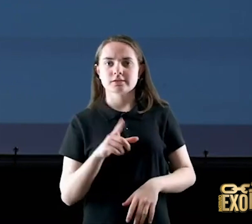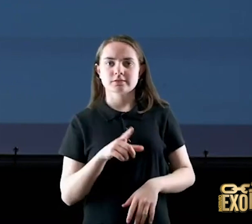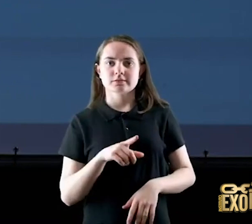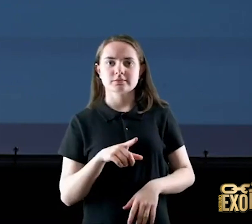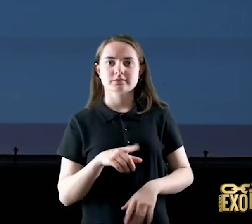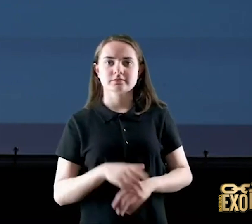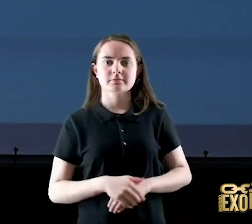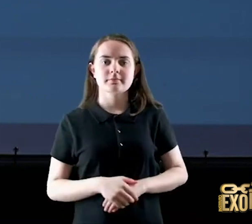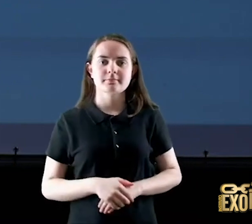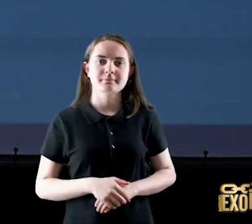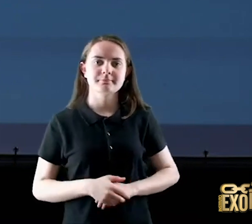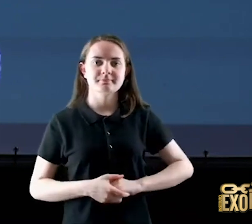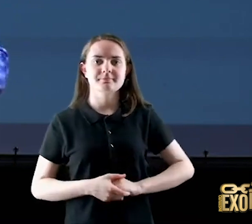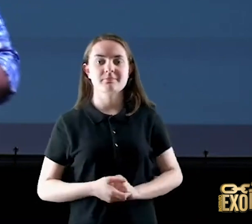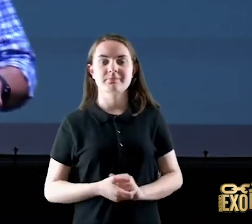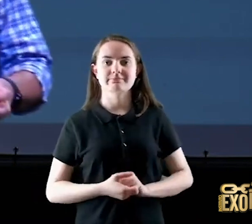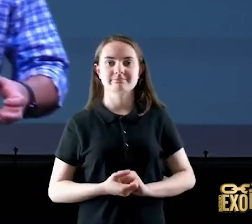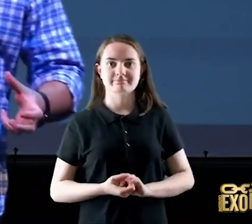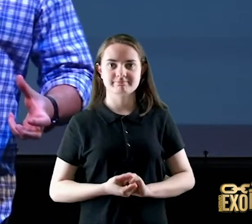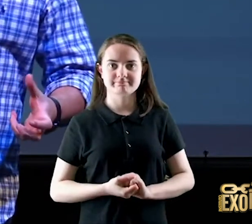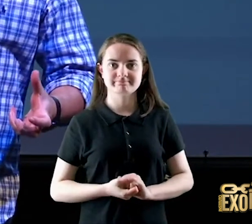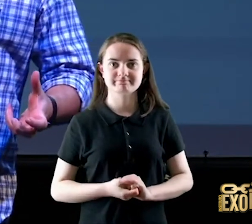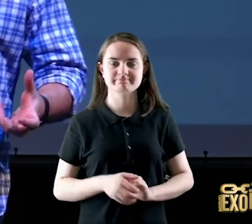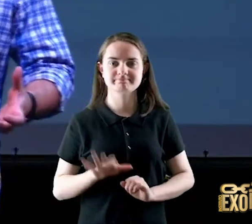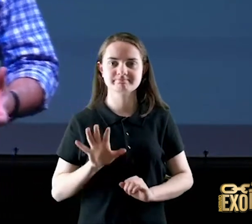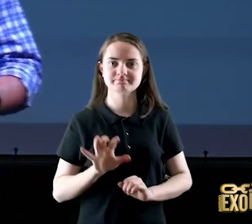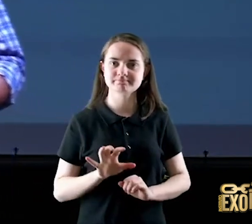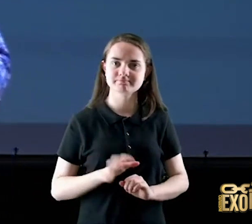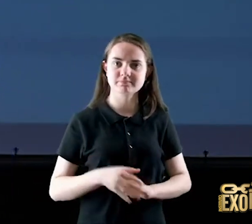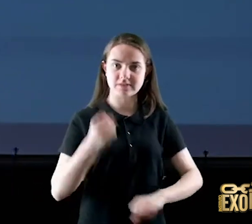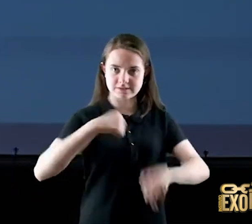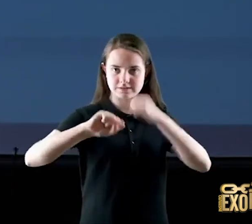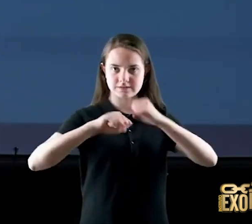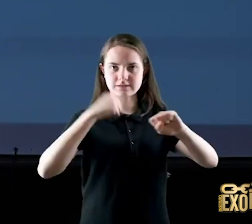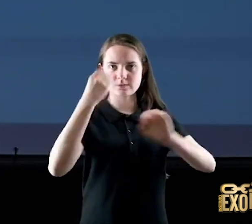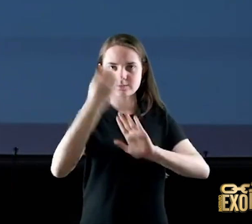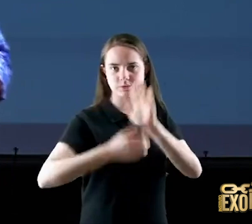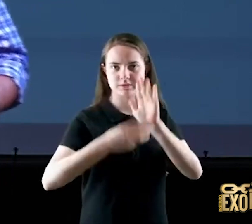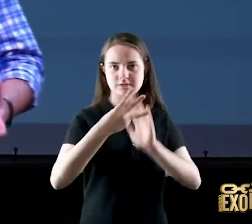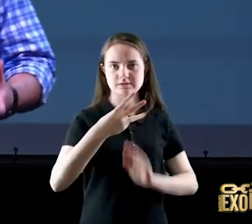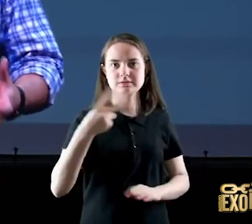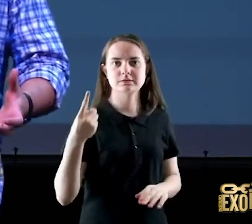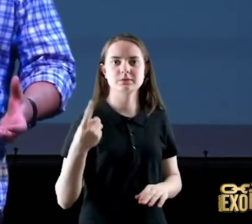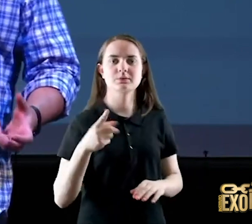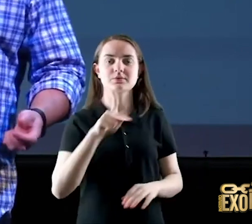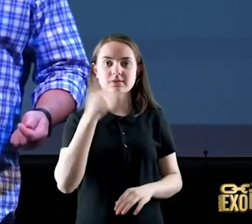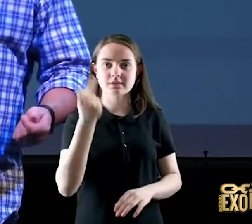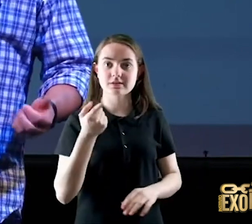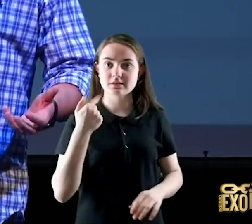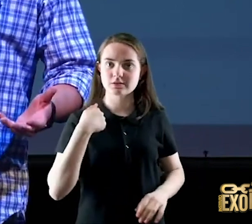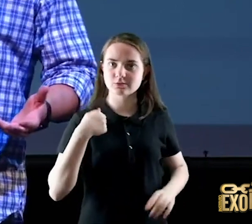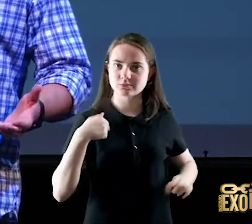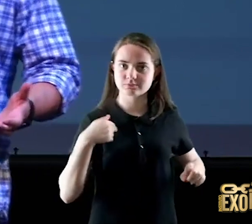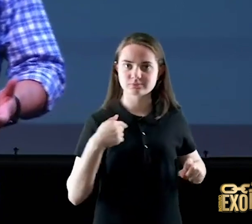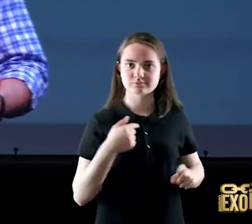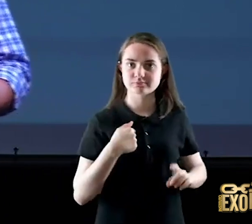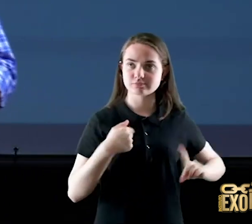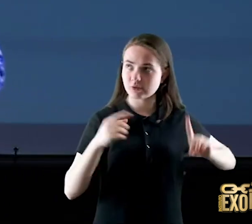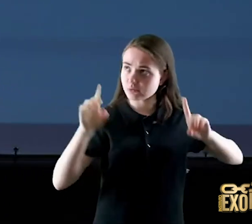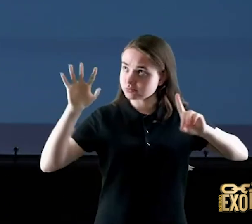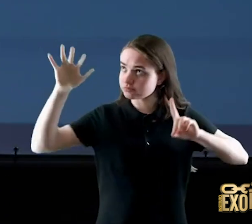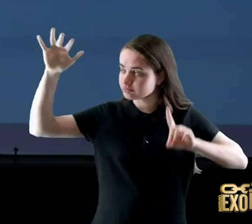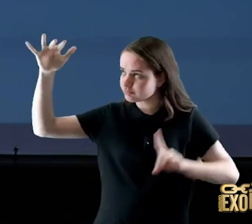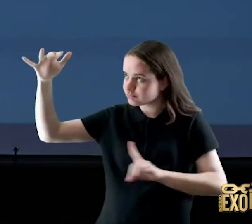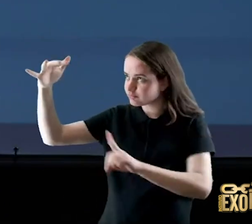de Deus esse salmo 31 diz em ti Senhor me refugio se você viu aquele